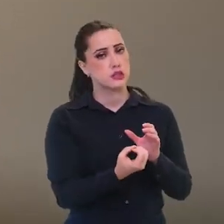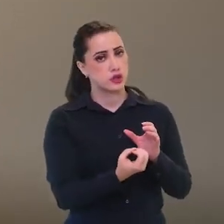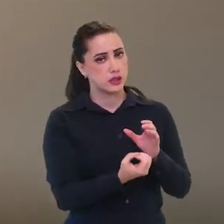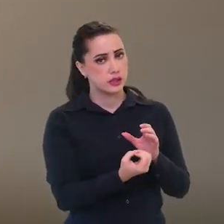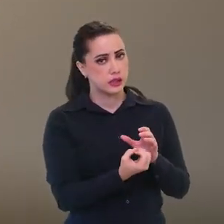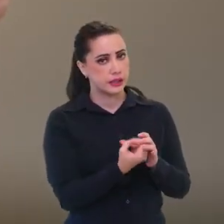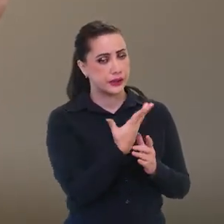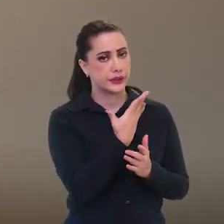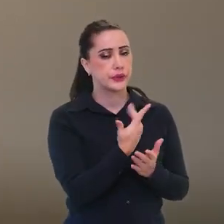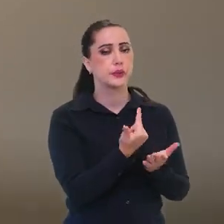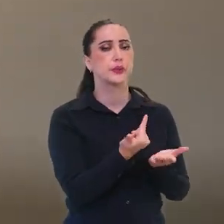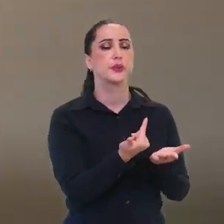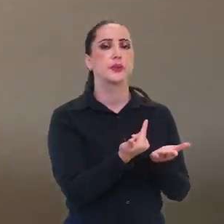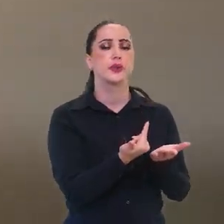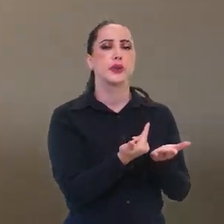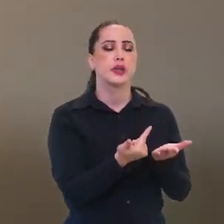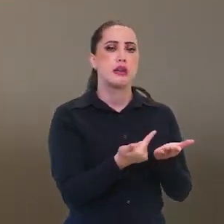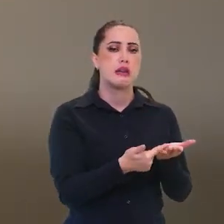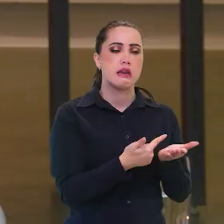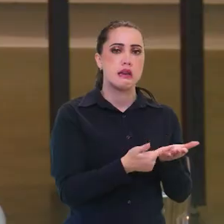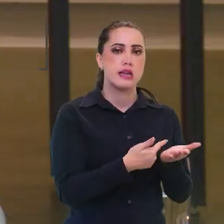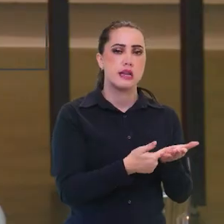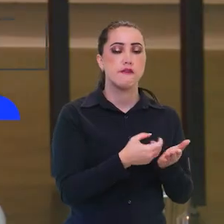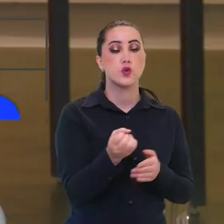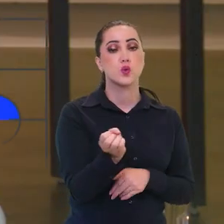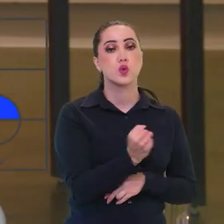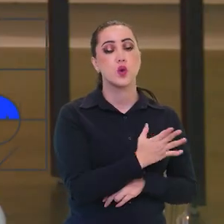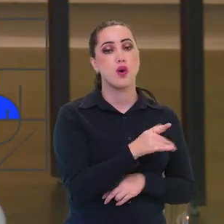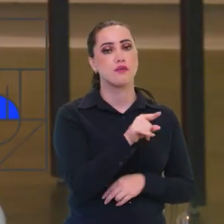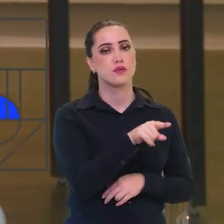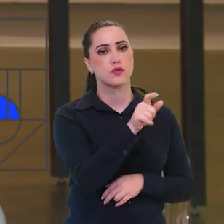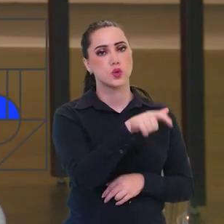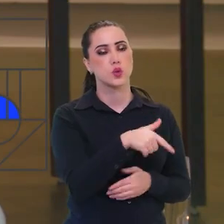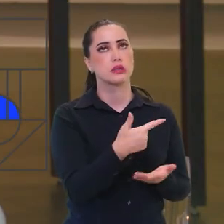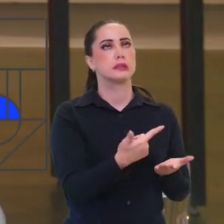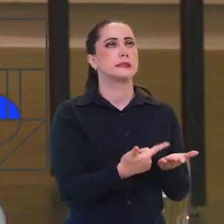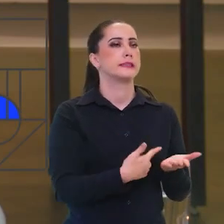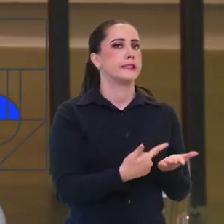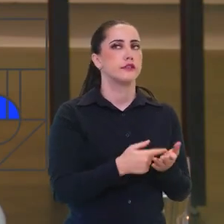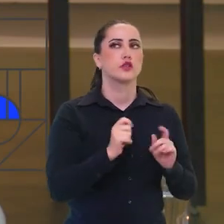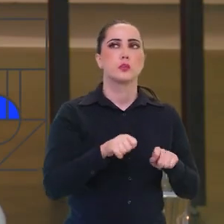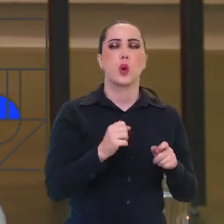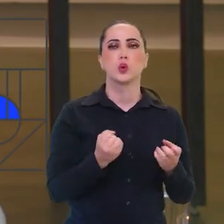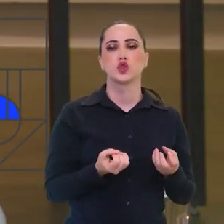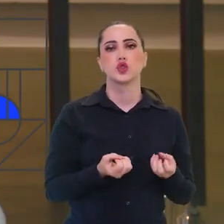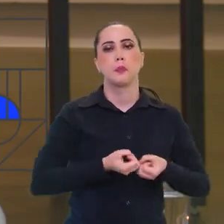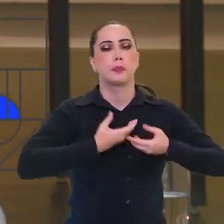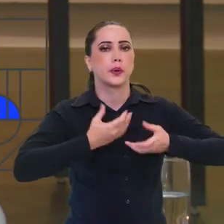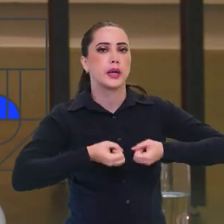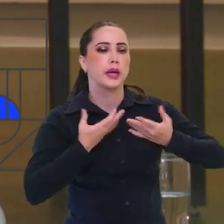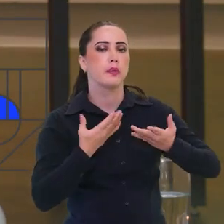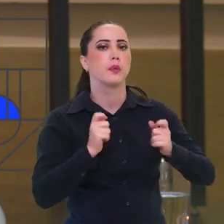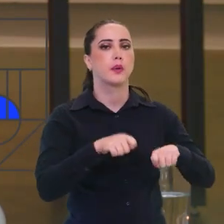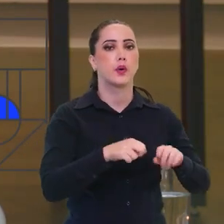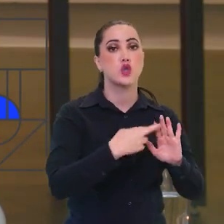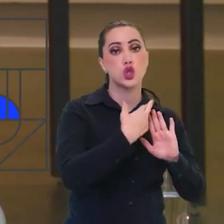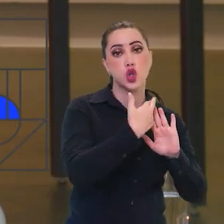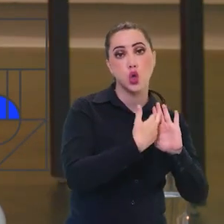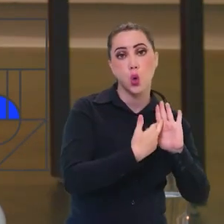lançando, escritoras que estejam lançando novas obras inéditas para livros, poemas,